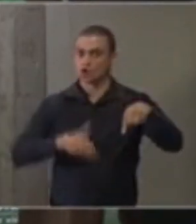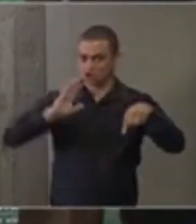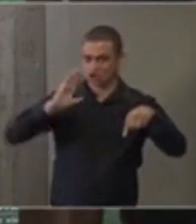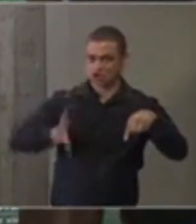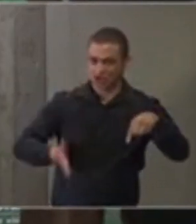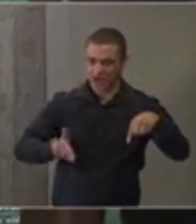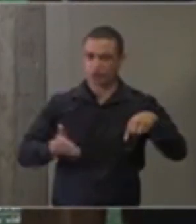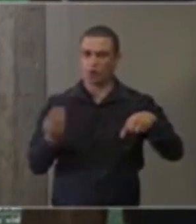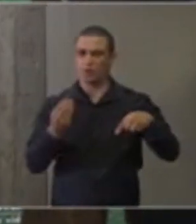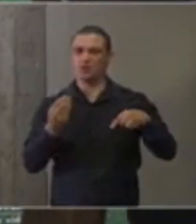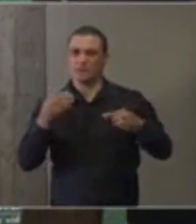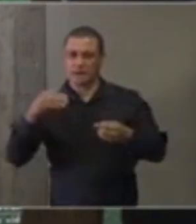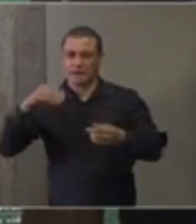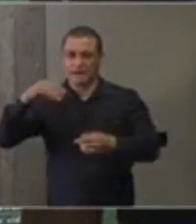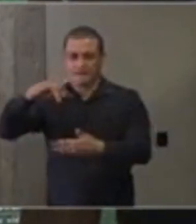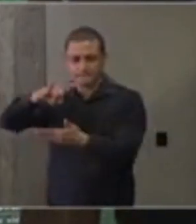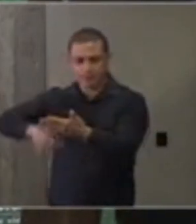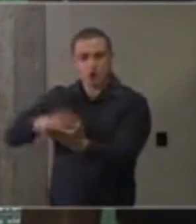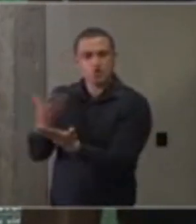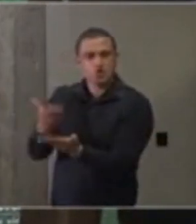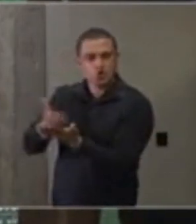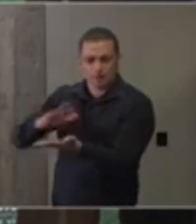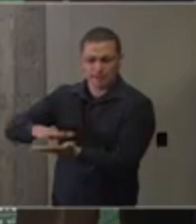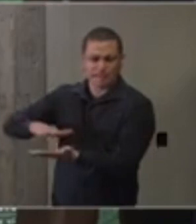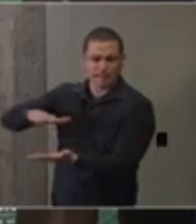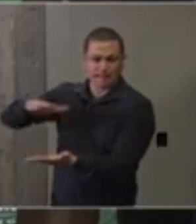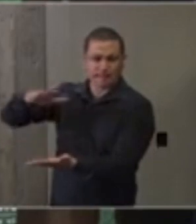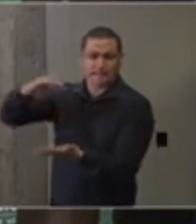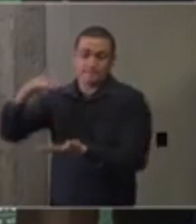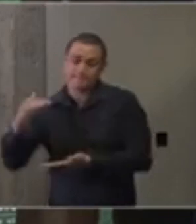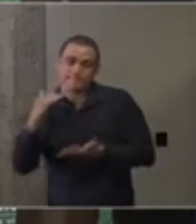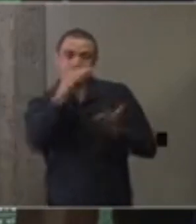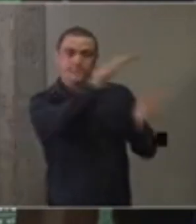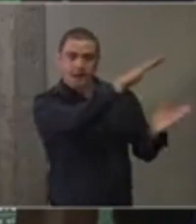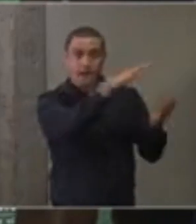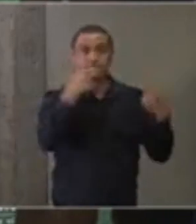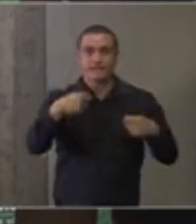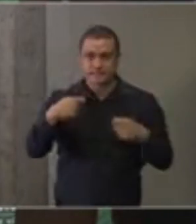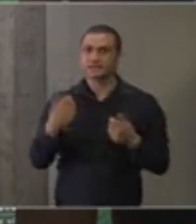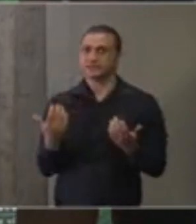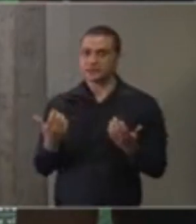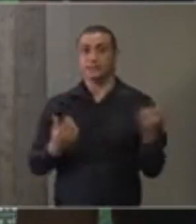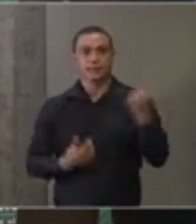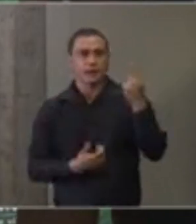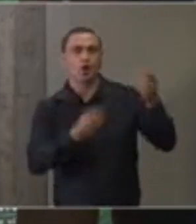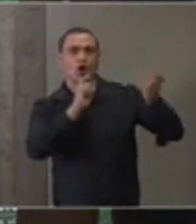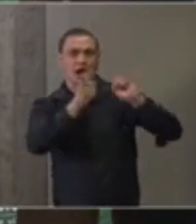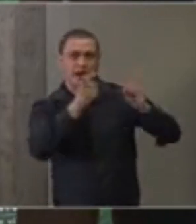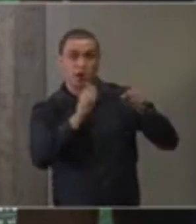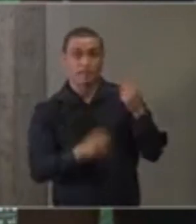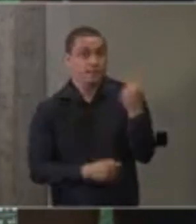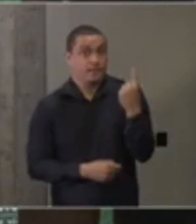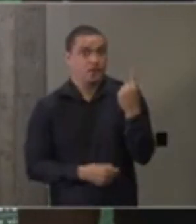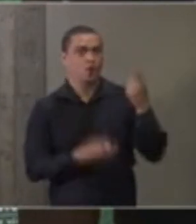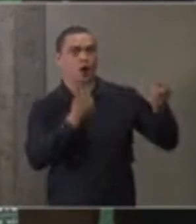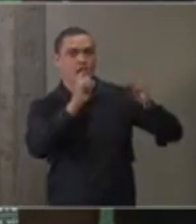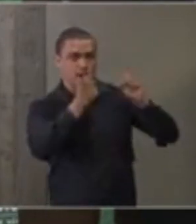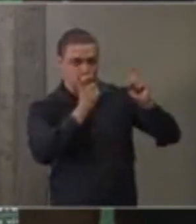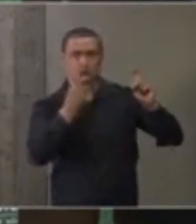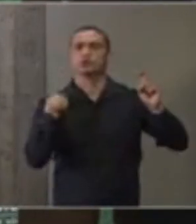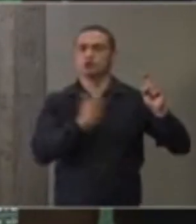quer o processo de submissão do uso emergencial prevê no rito que seja feita uma reunião inicial.